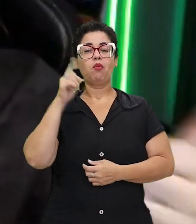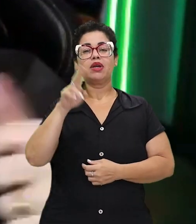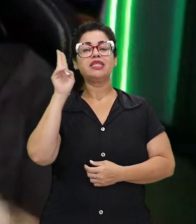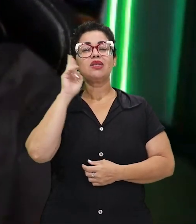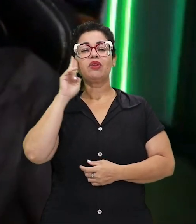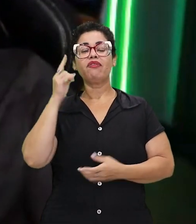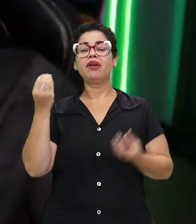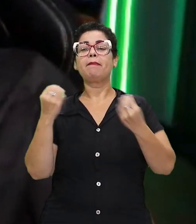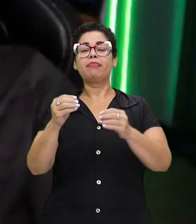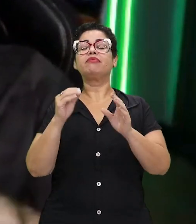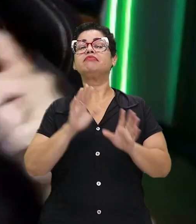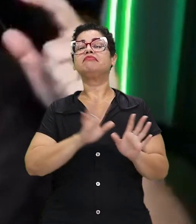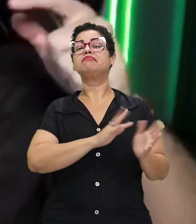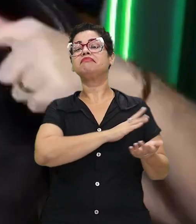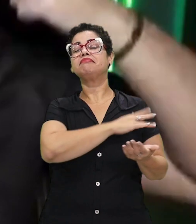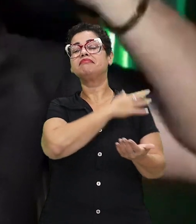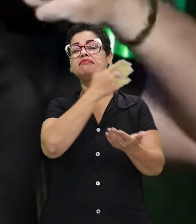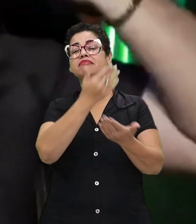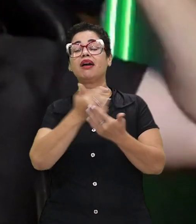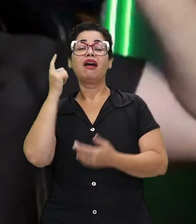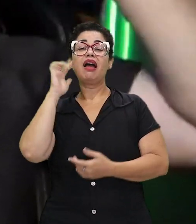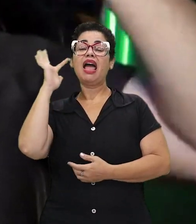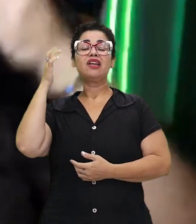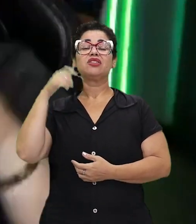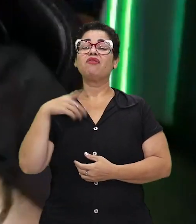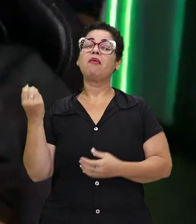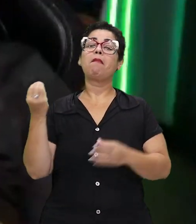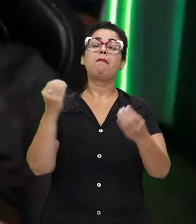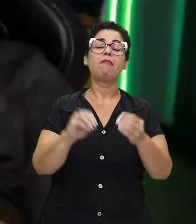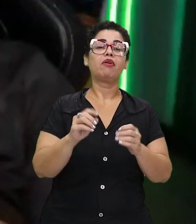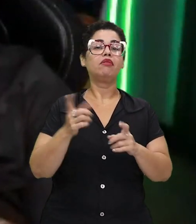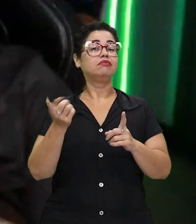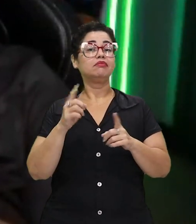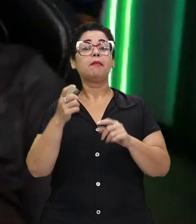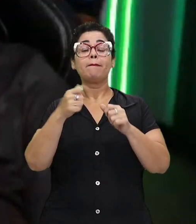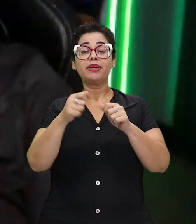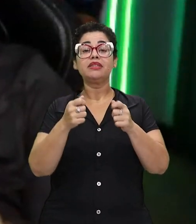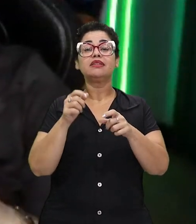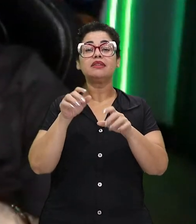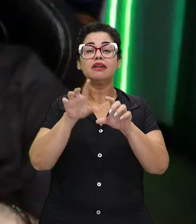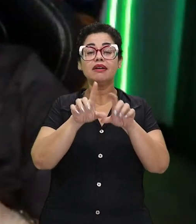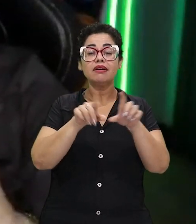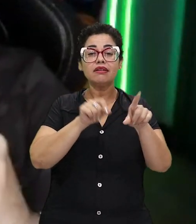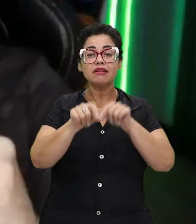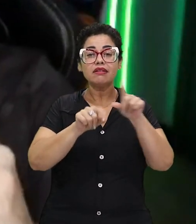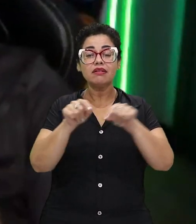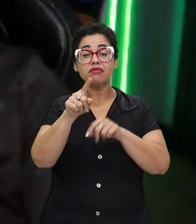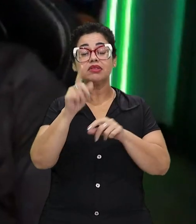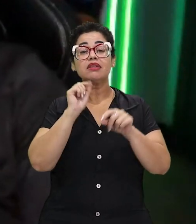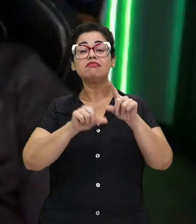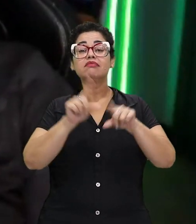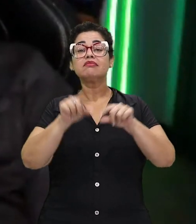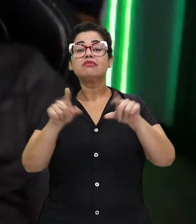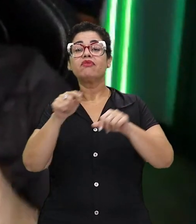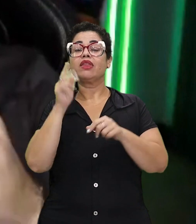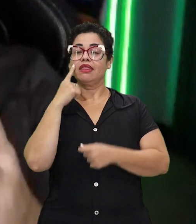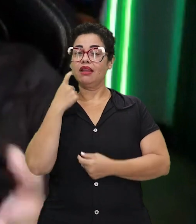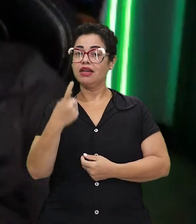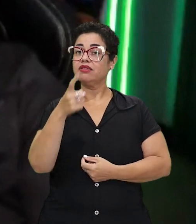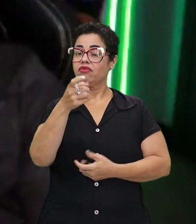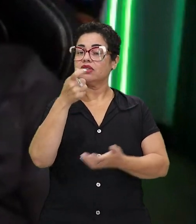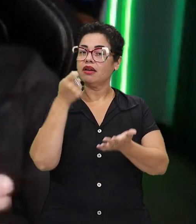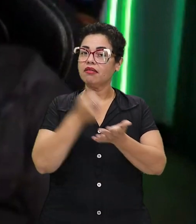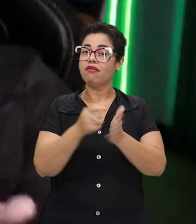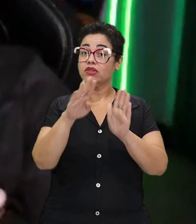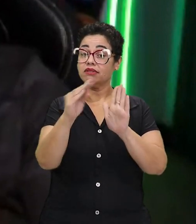soltar um vídeo na segunda, e aí quando der na minha cabeça, eu solto mais um. Porque o algoritmo do YouTube, ele entende isso. Então, é interessante